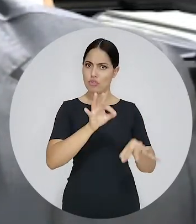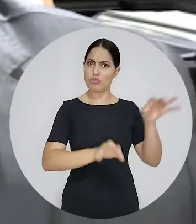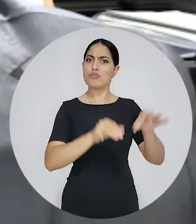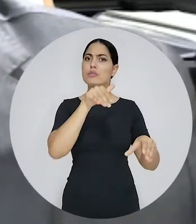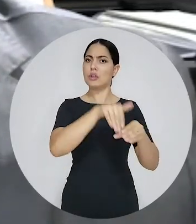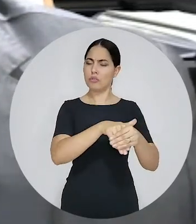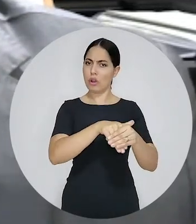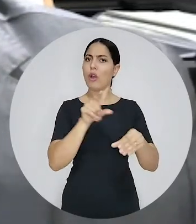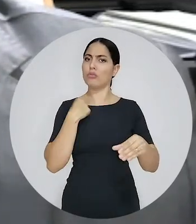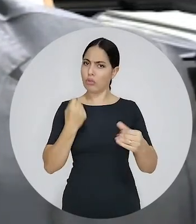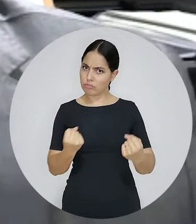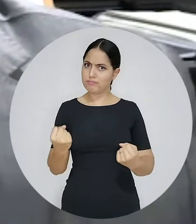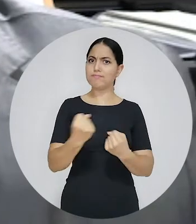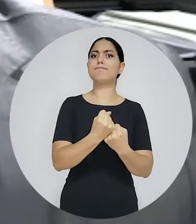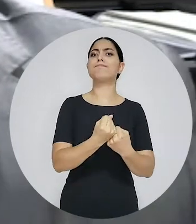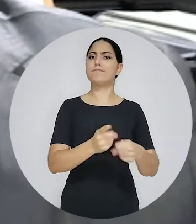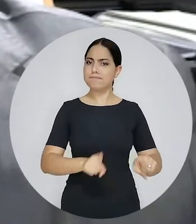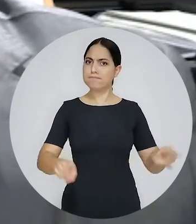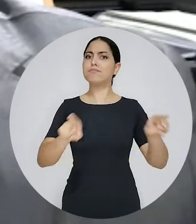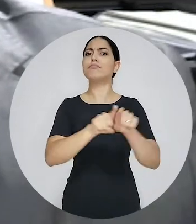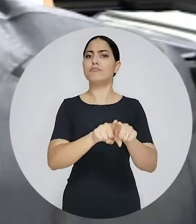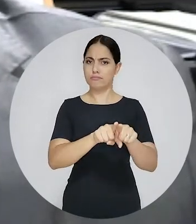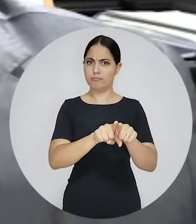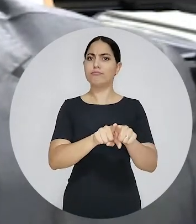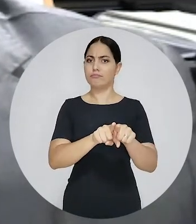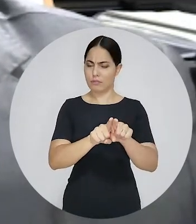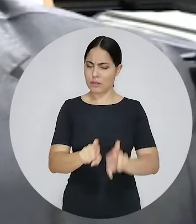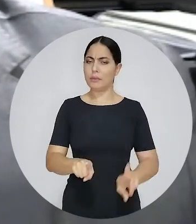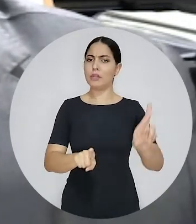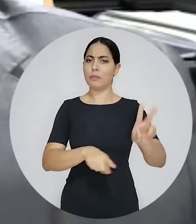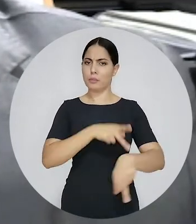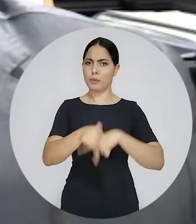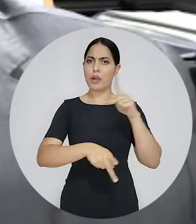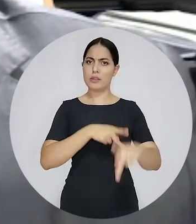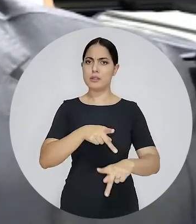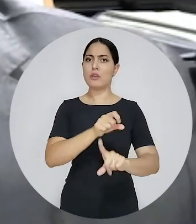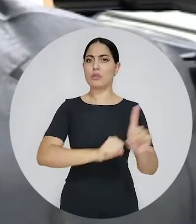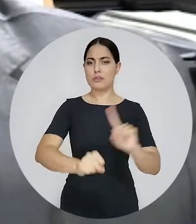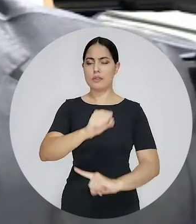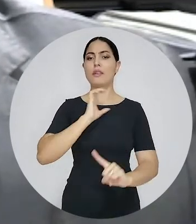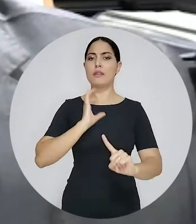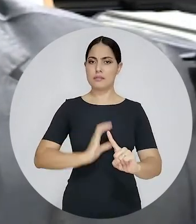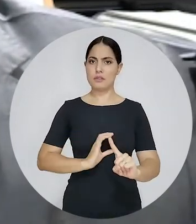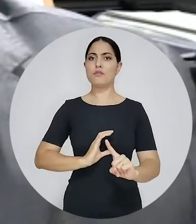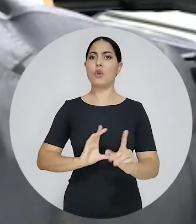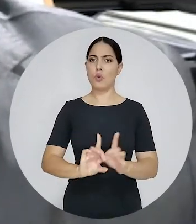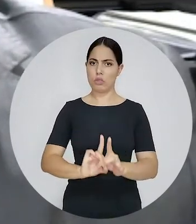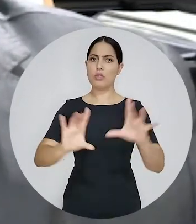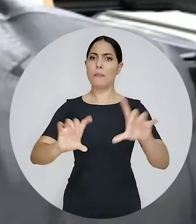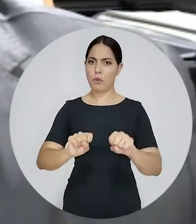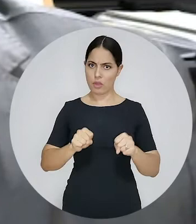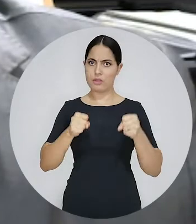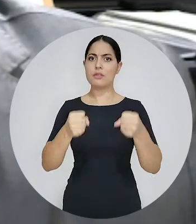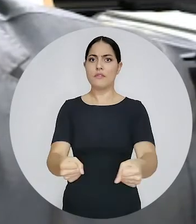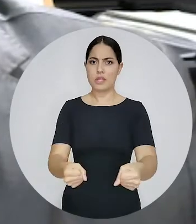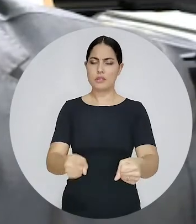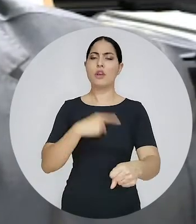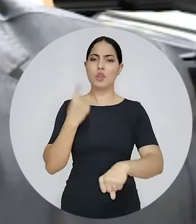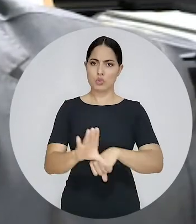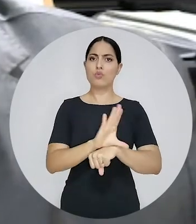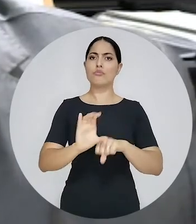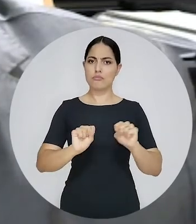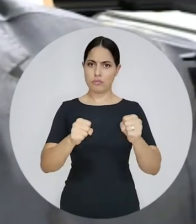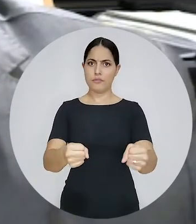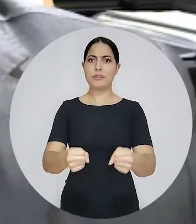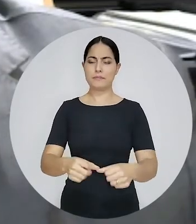eleitoral, de todas essas entidades extremamente representativas da nossa sociedade civil, na defesa do Estado Democrático